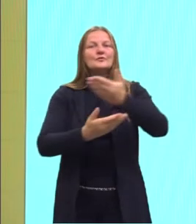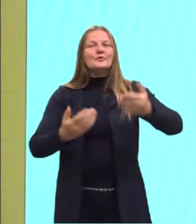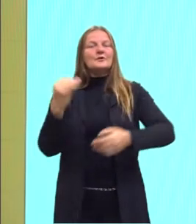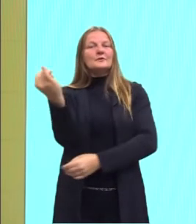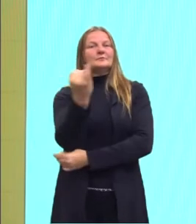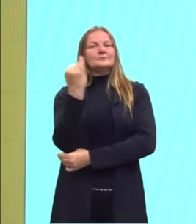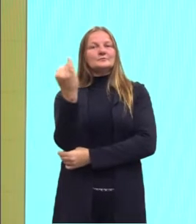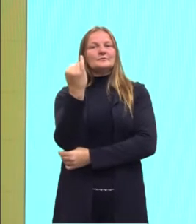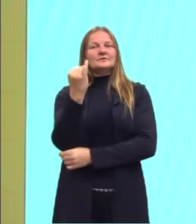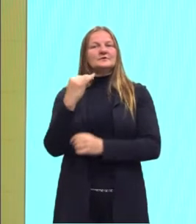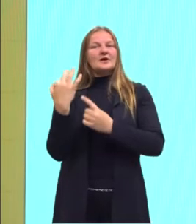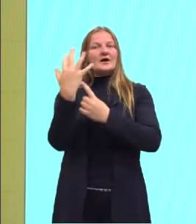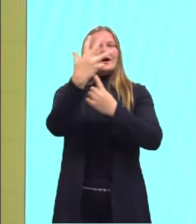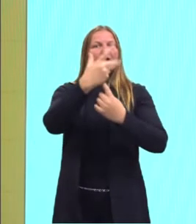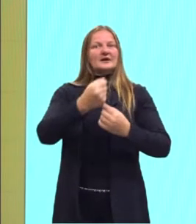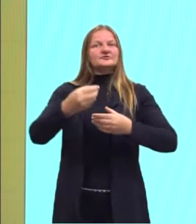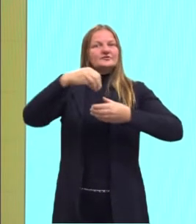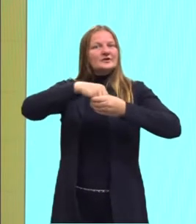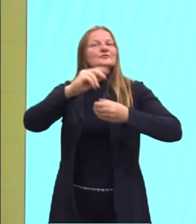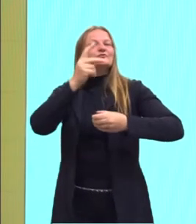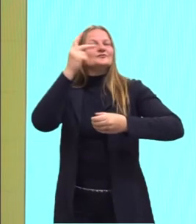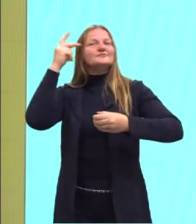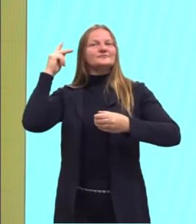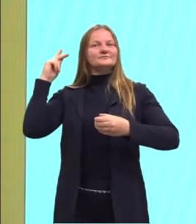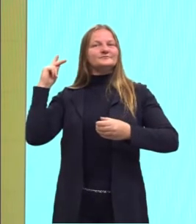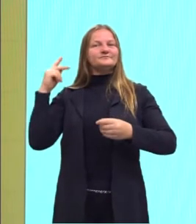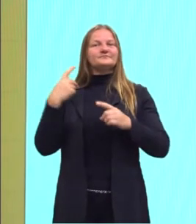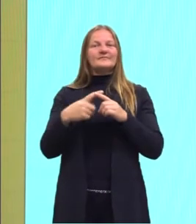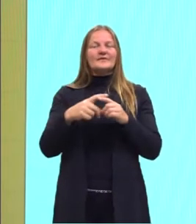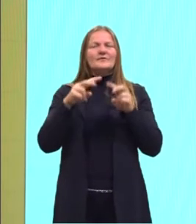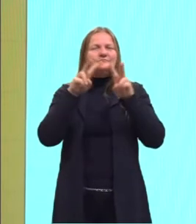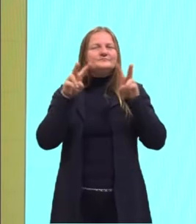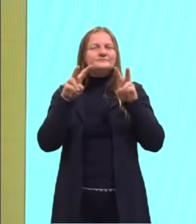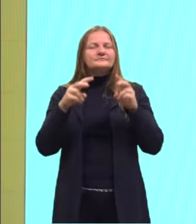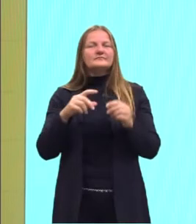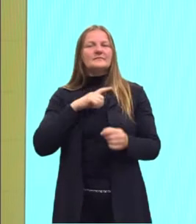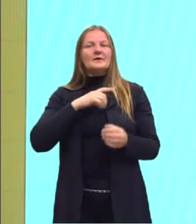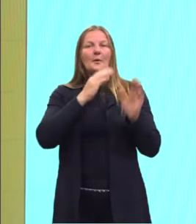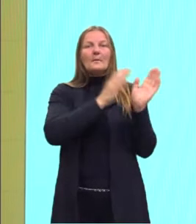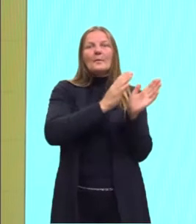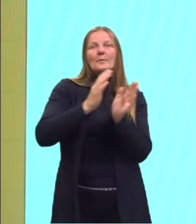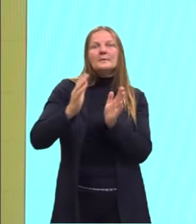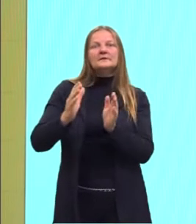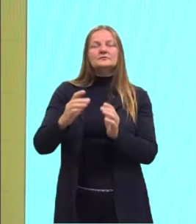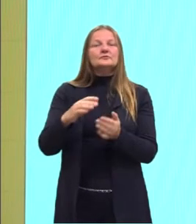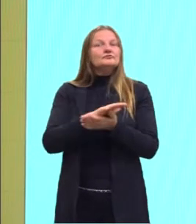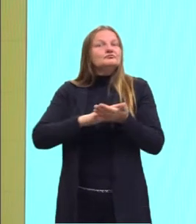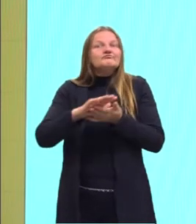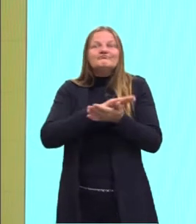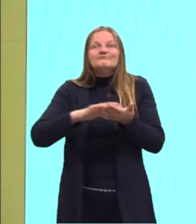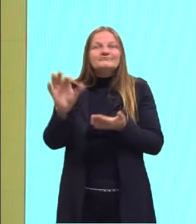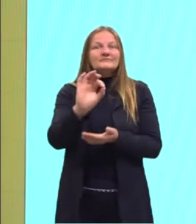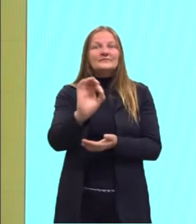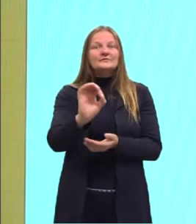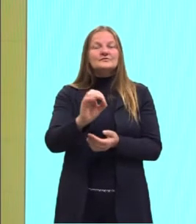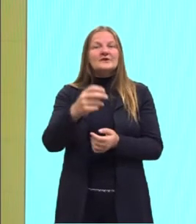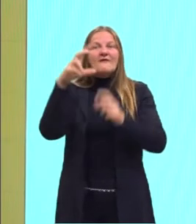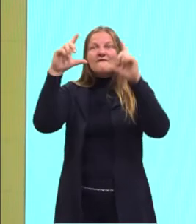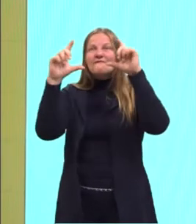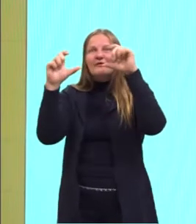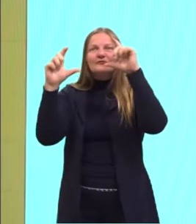importância da arte dentro da história. Vejamos, nós falamos de um período em que nós não tínhamos a câmera